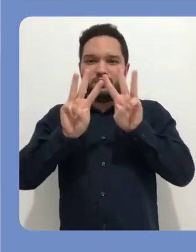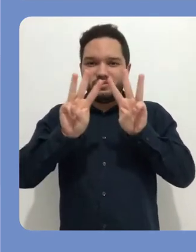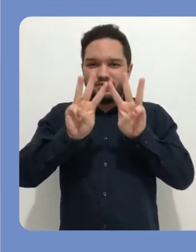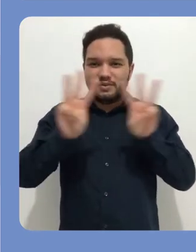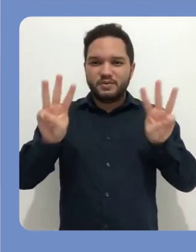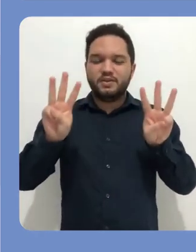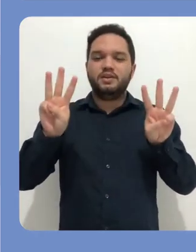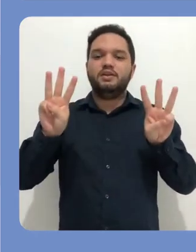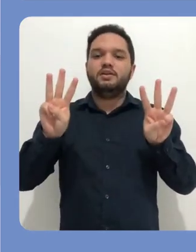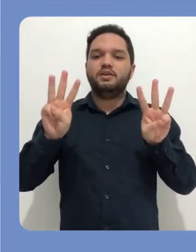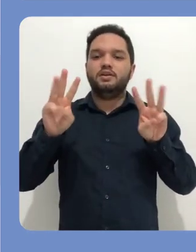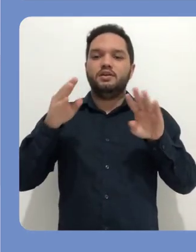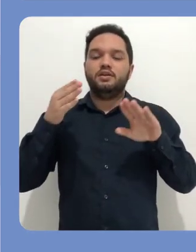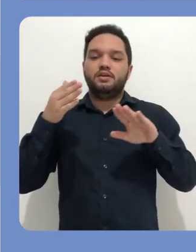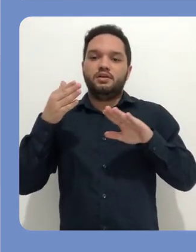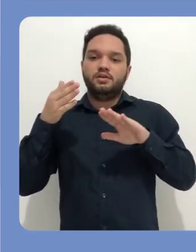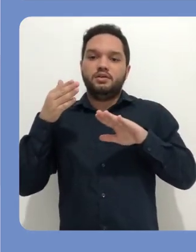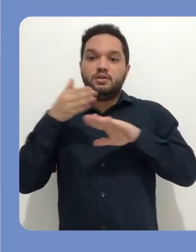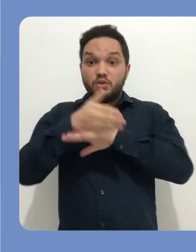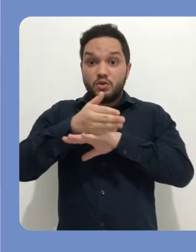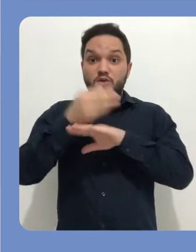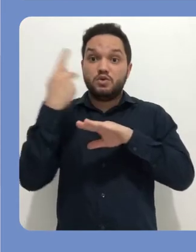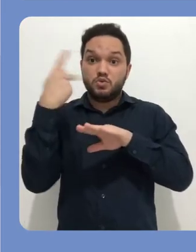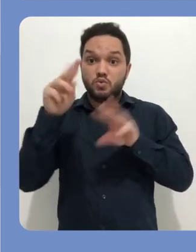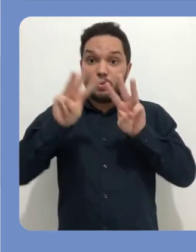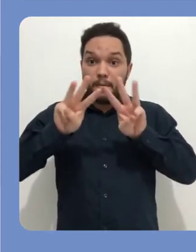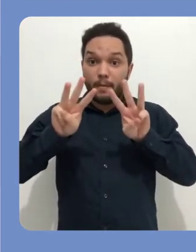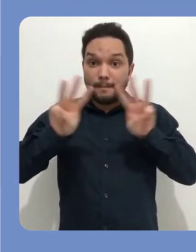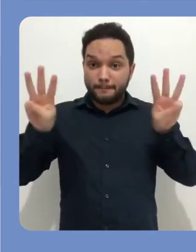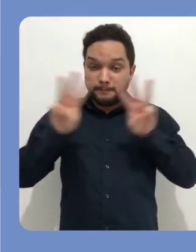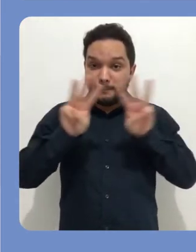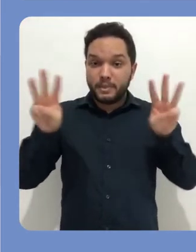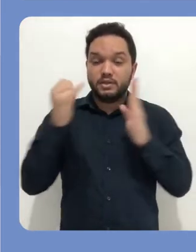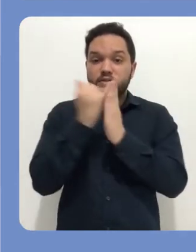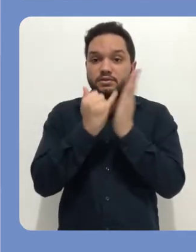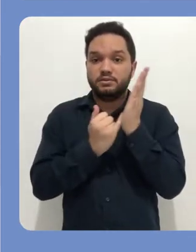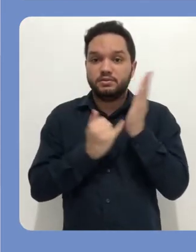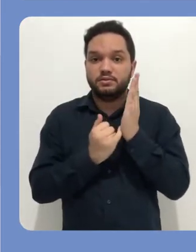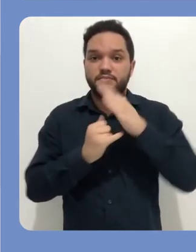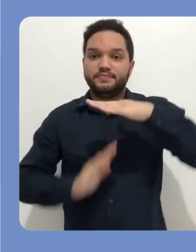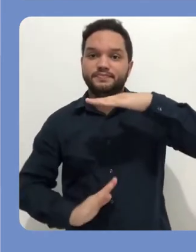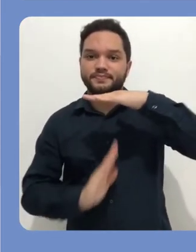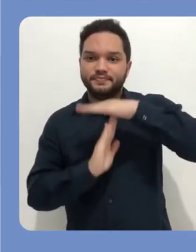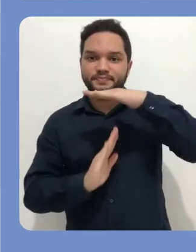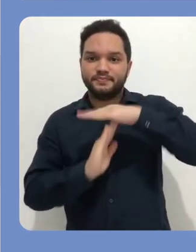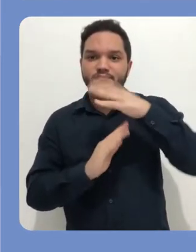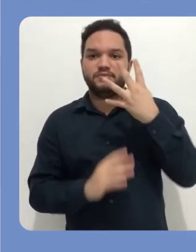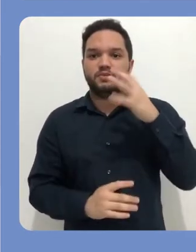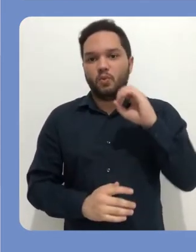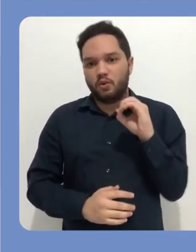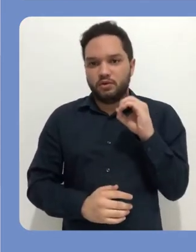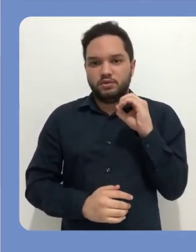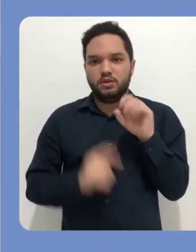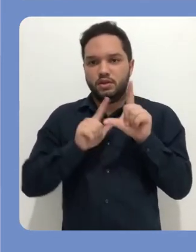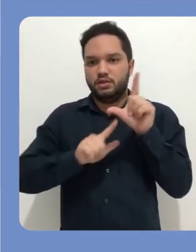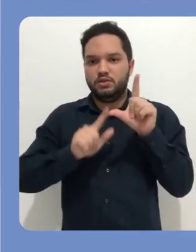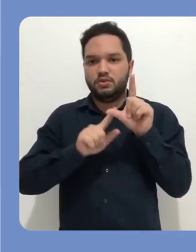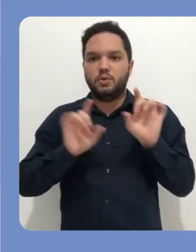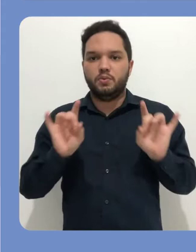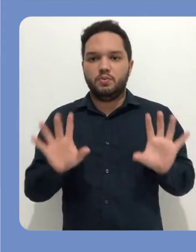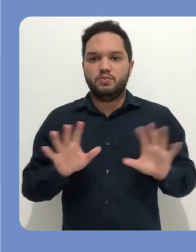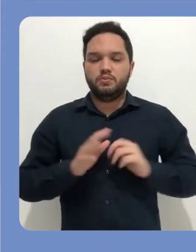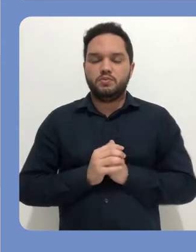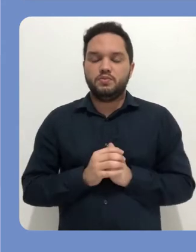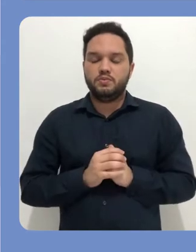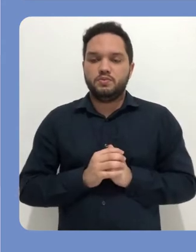extensão final do endereço eletrônico que será gerado para apontar para sua página de inscrições. Não use